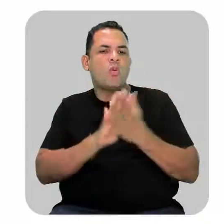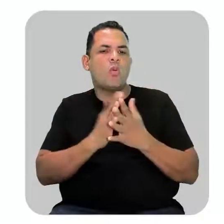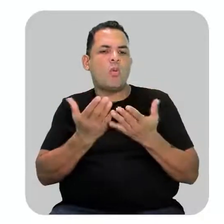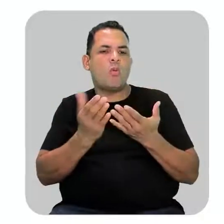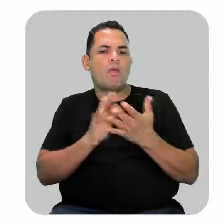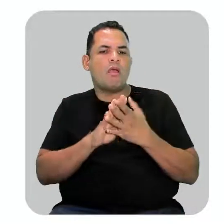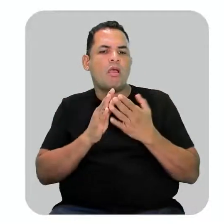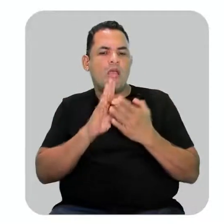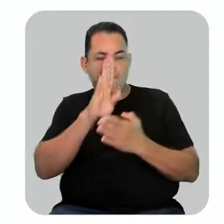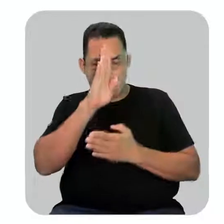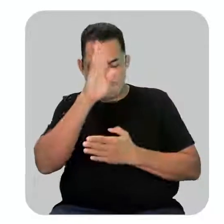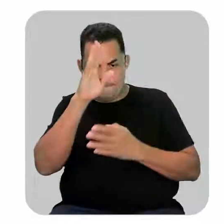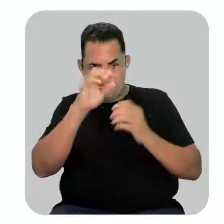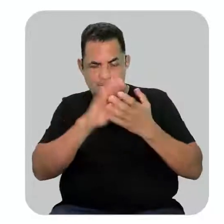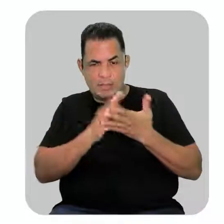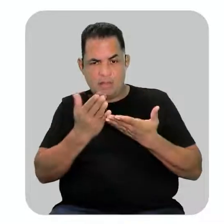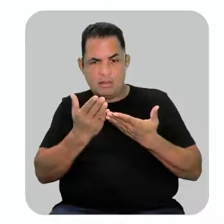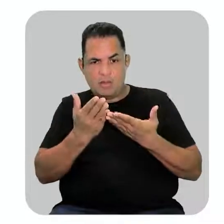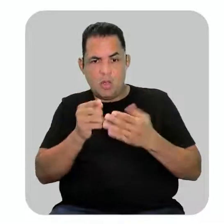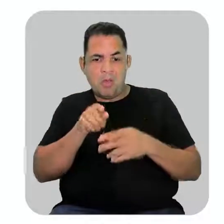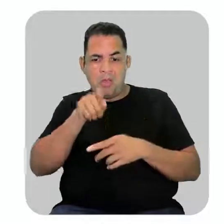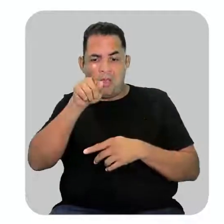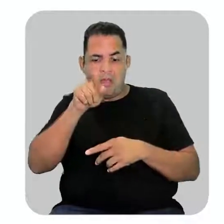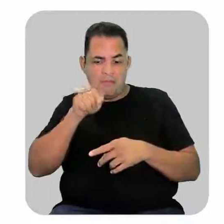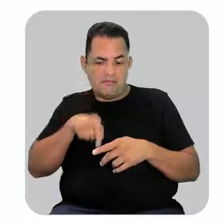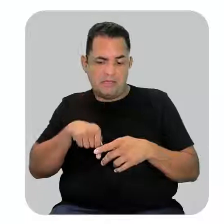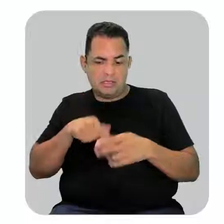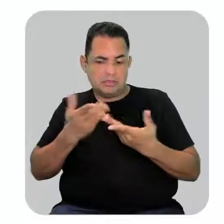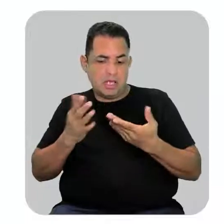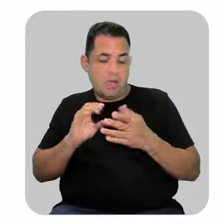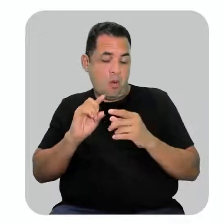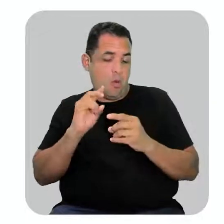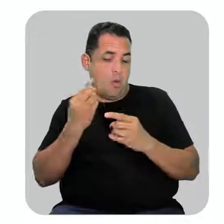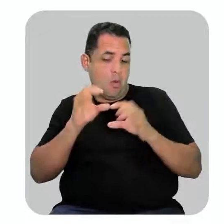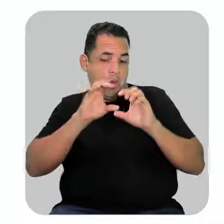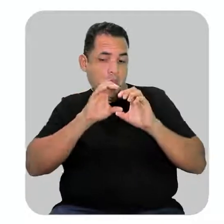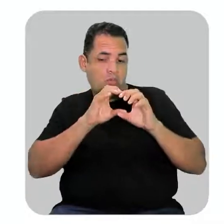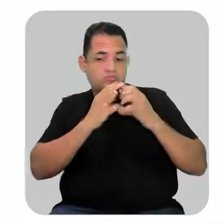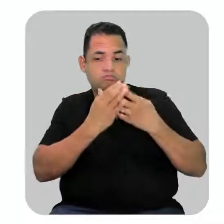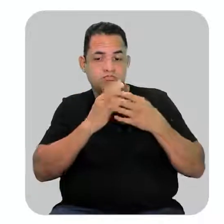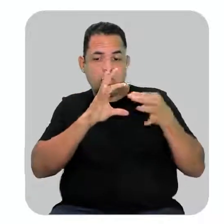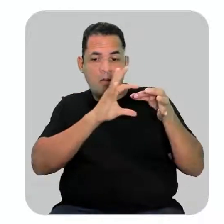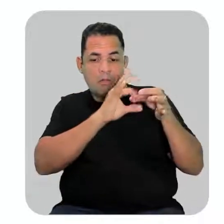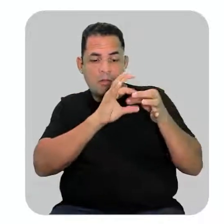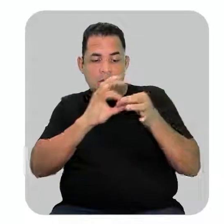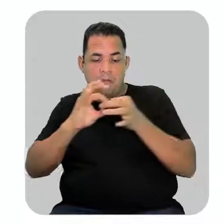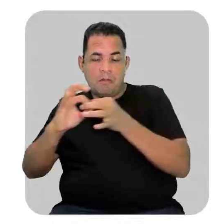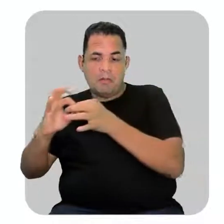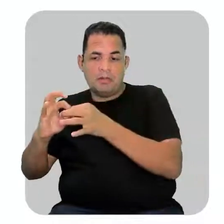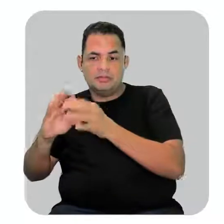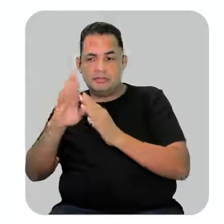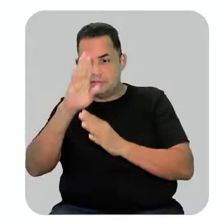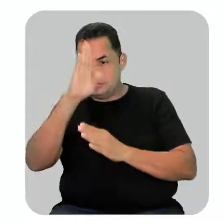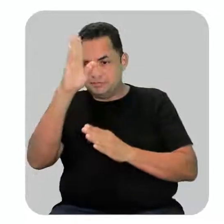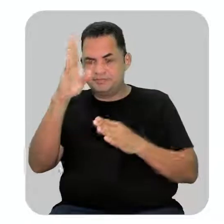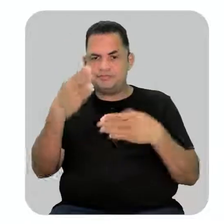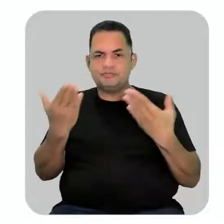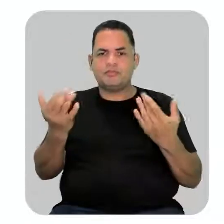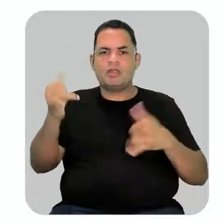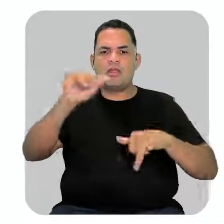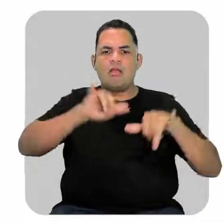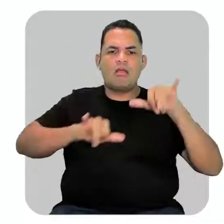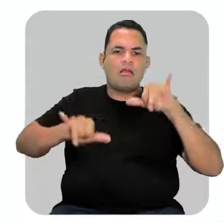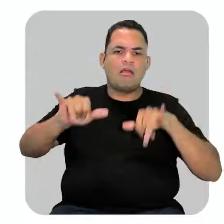principal e qual é a minha ramificação, qual é o meu grupo substituinte. Nesse caso, na química